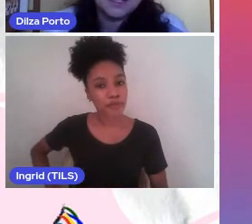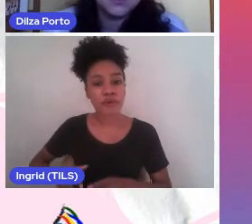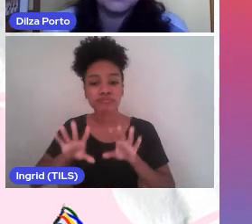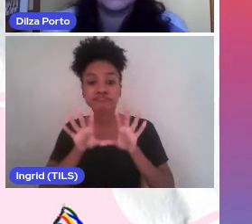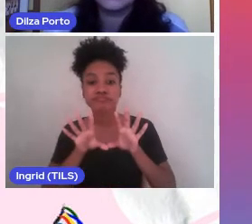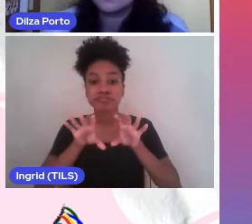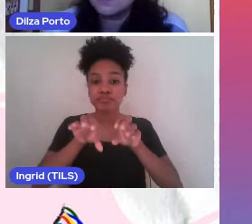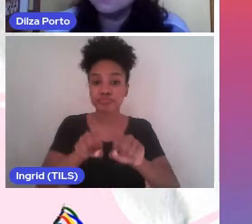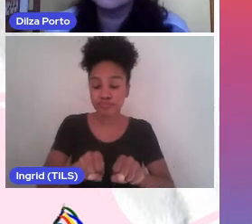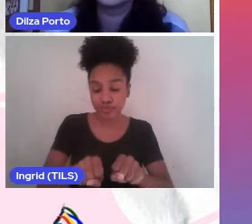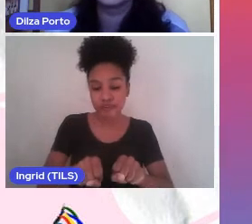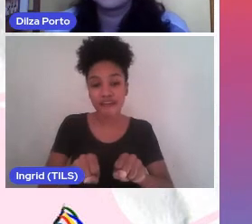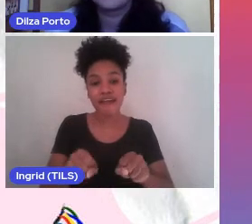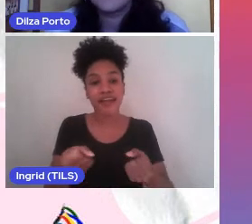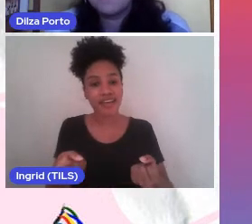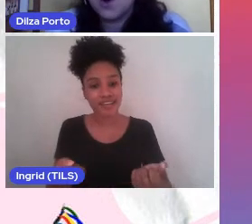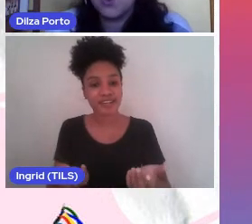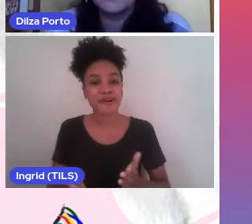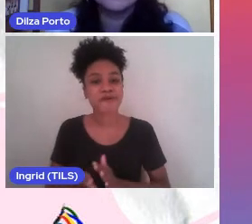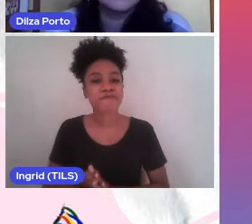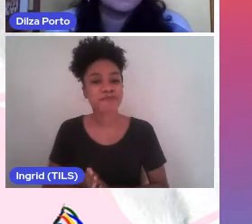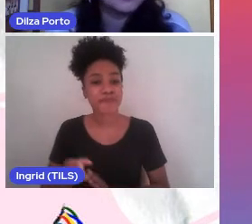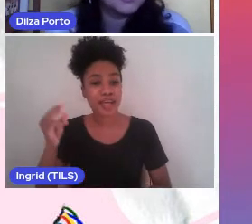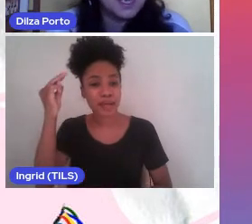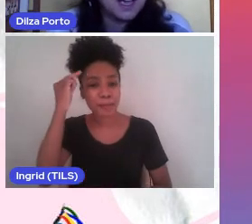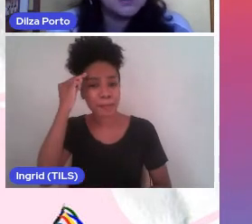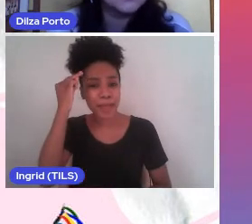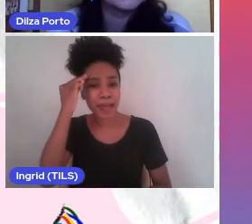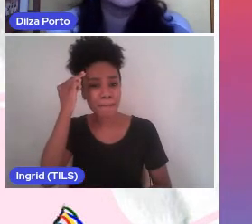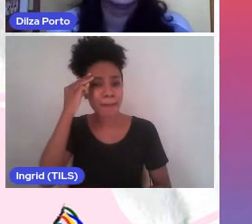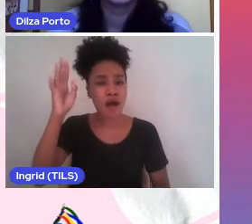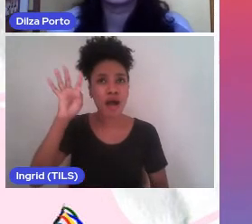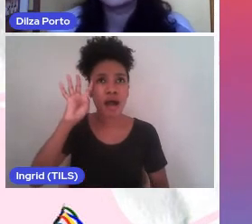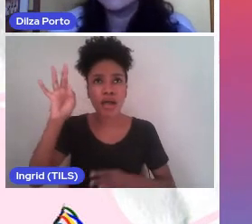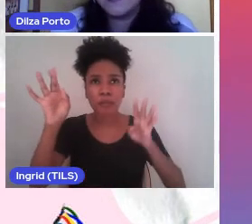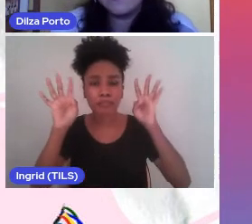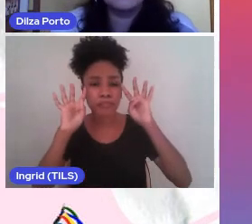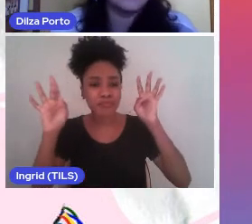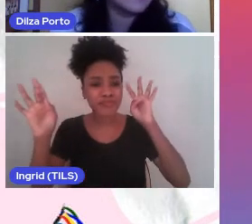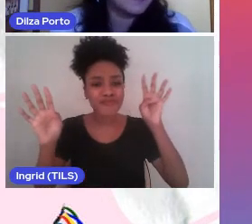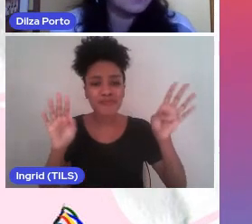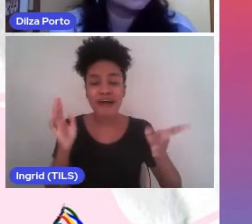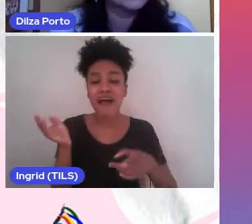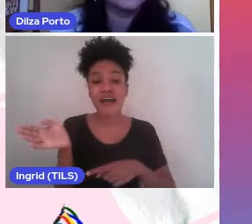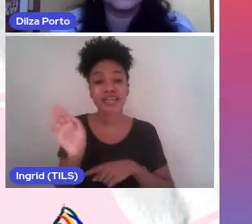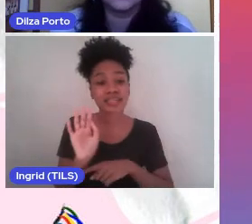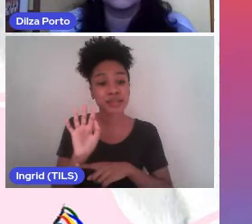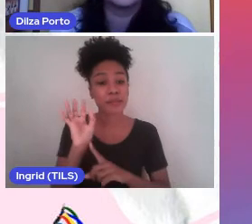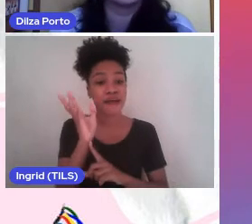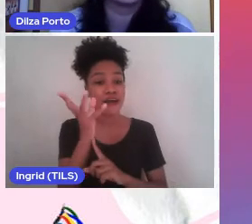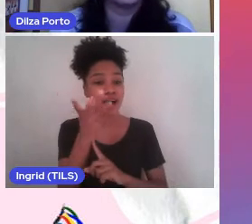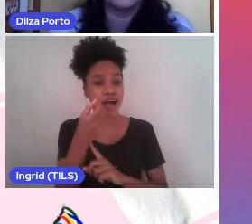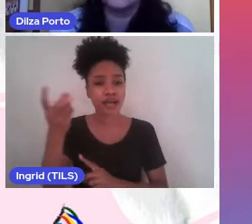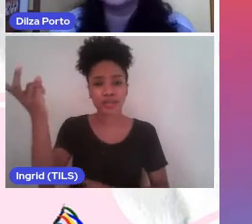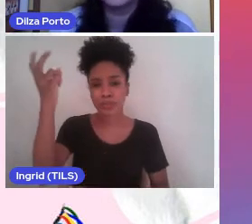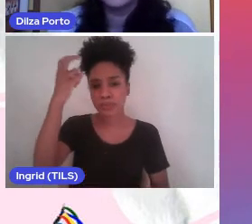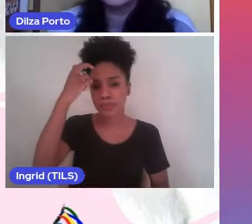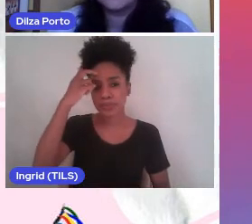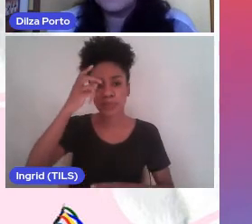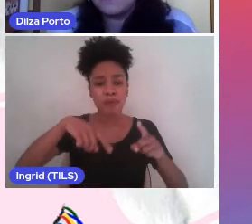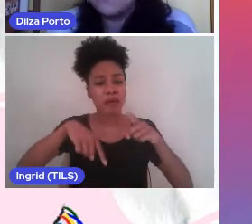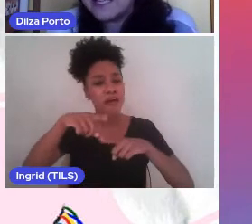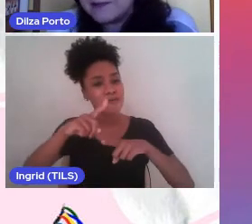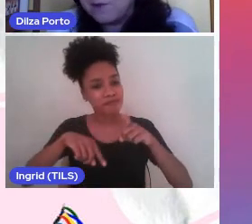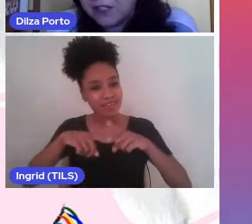reapropriações de símbolos, memórias e imaginários, cinema, arte, cultura, patrimônios,